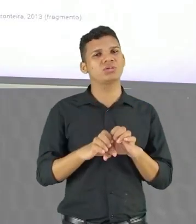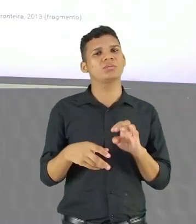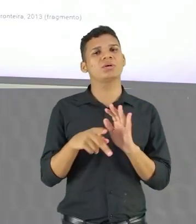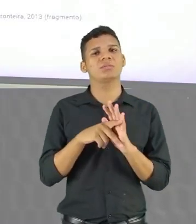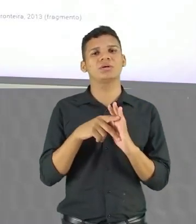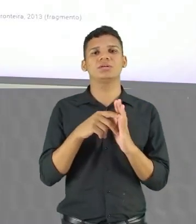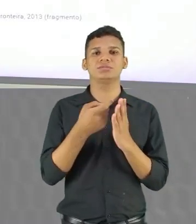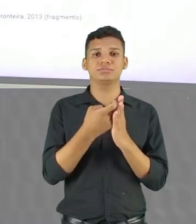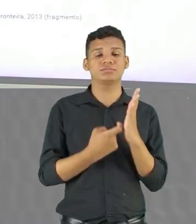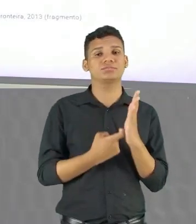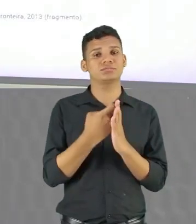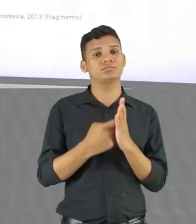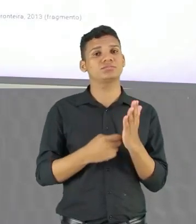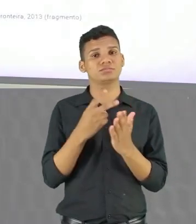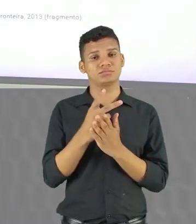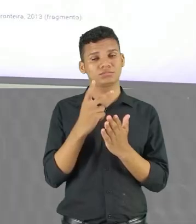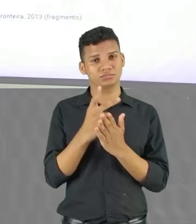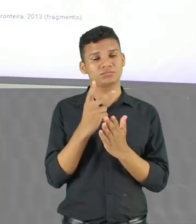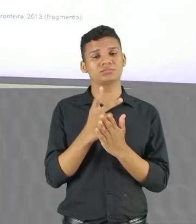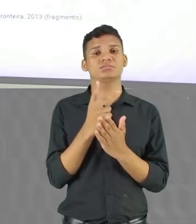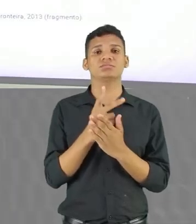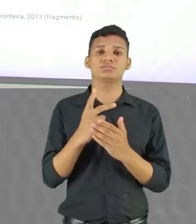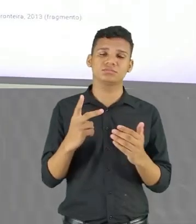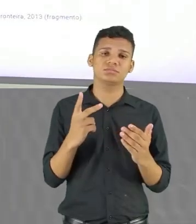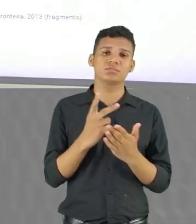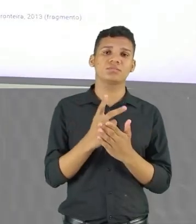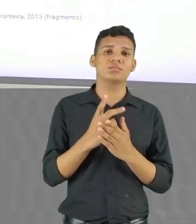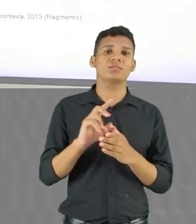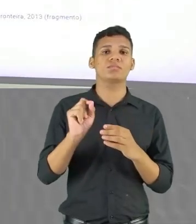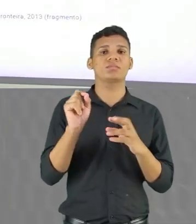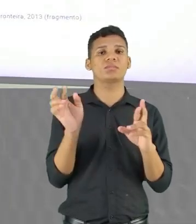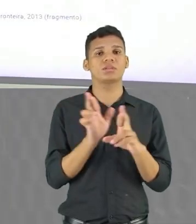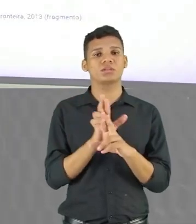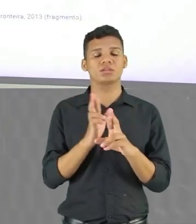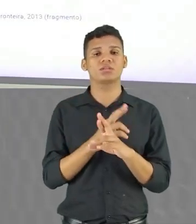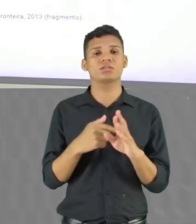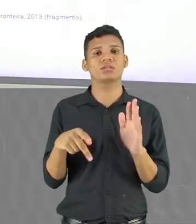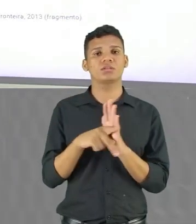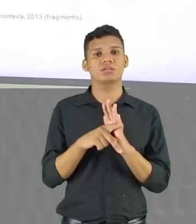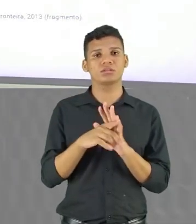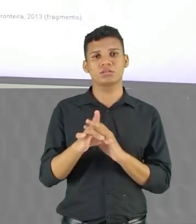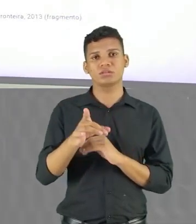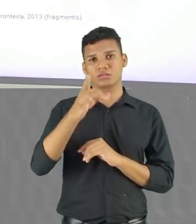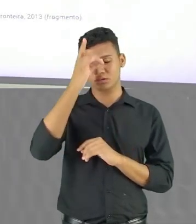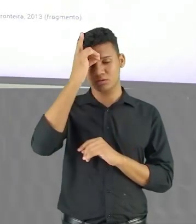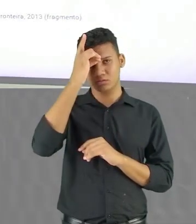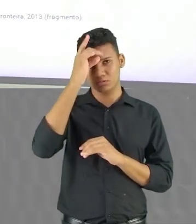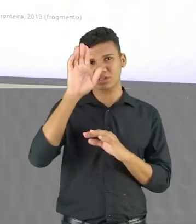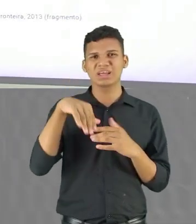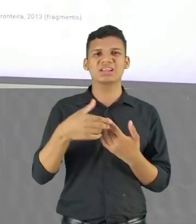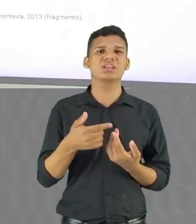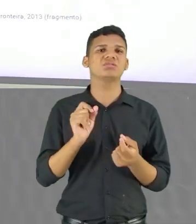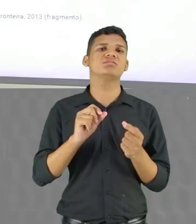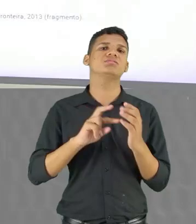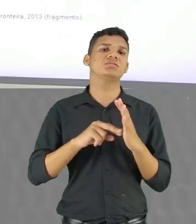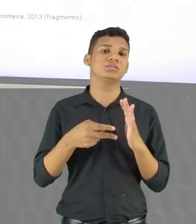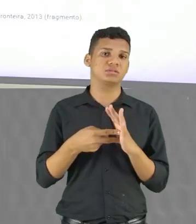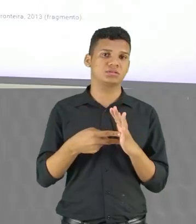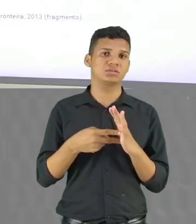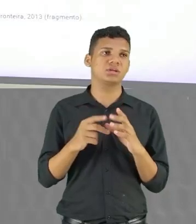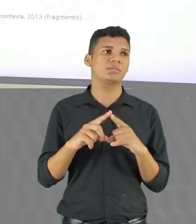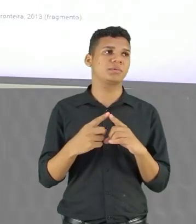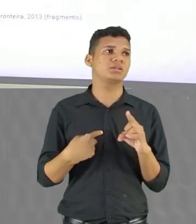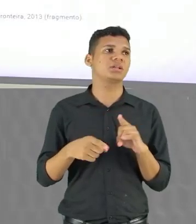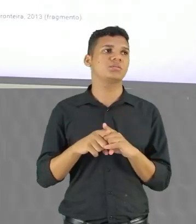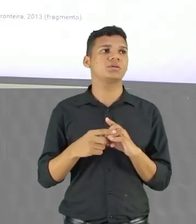sempre Sendo direcionada Para estar diretamente Relacionada Com a ideia Do efeito De sentido Na verdade